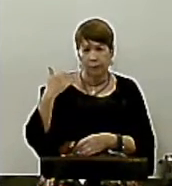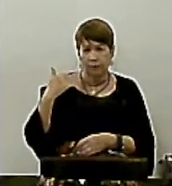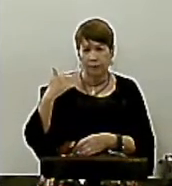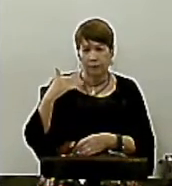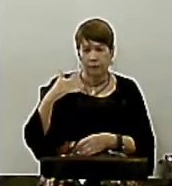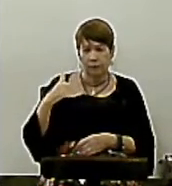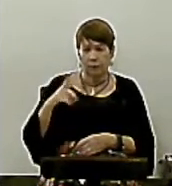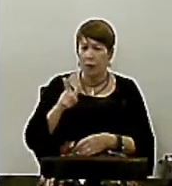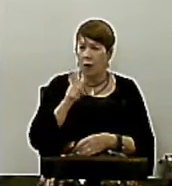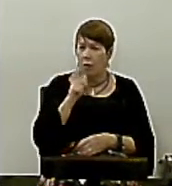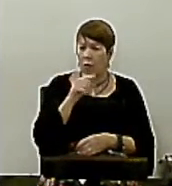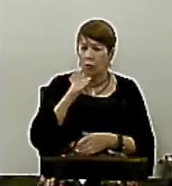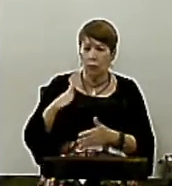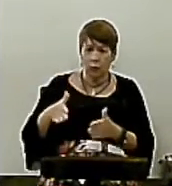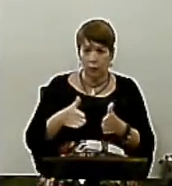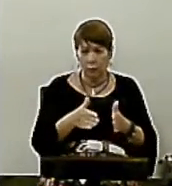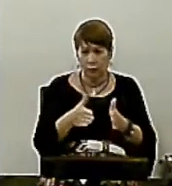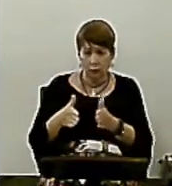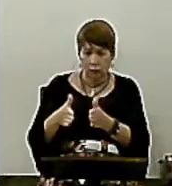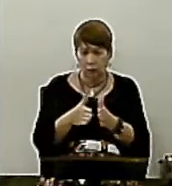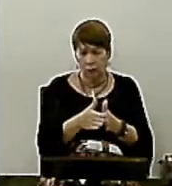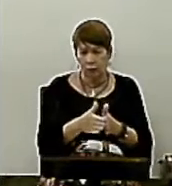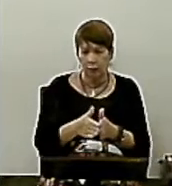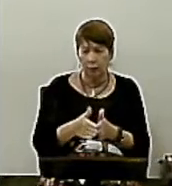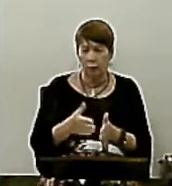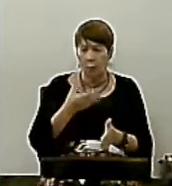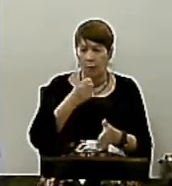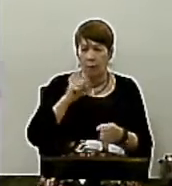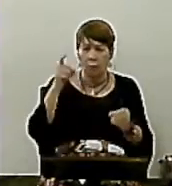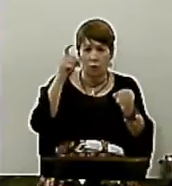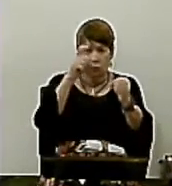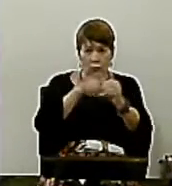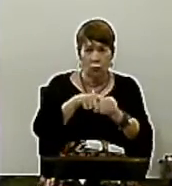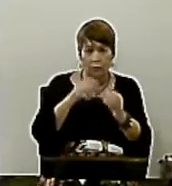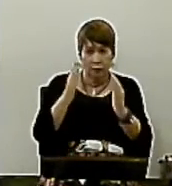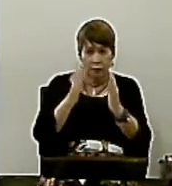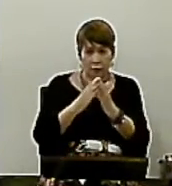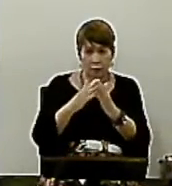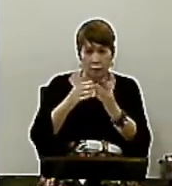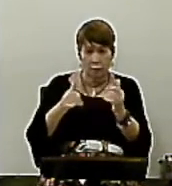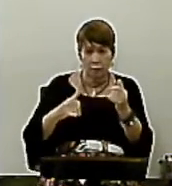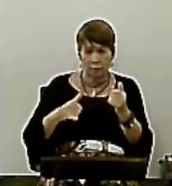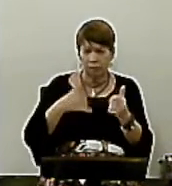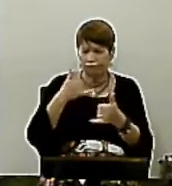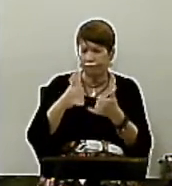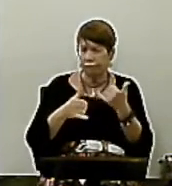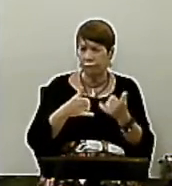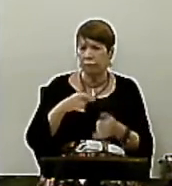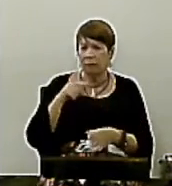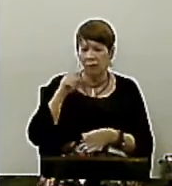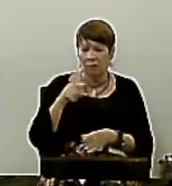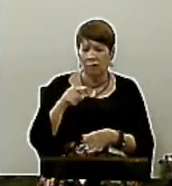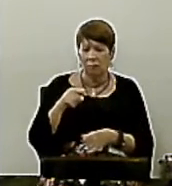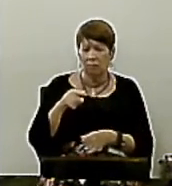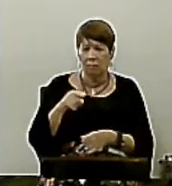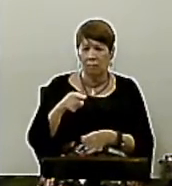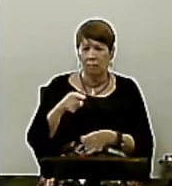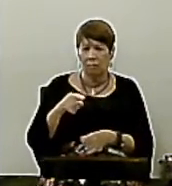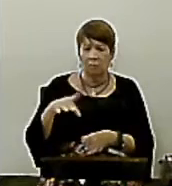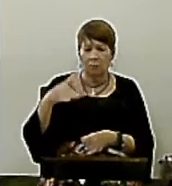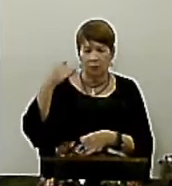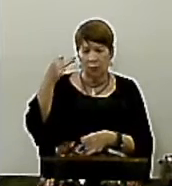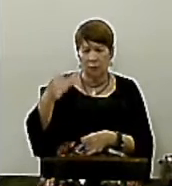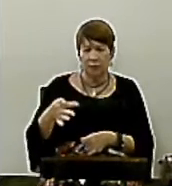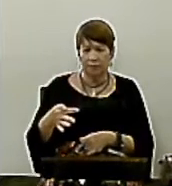Lá no Rio Araguaia Meu pai voltou pra casa Muito triste E disse Eu vou ser o próximo E meu pai ficou